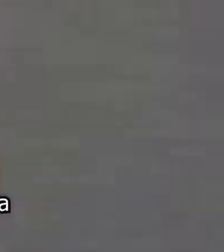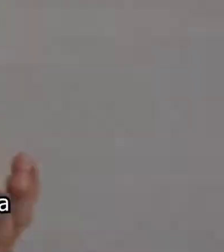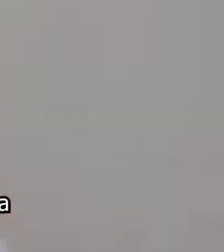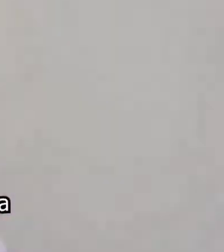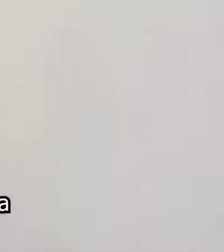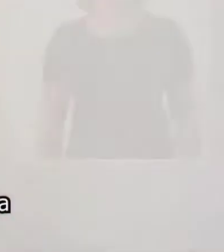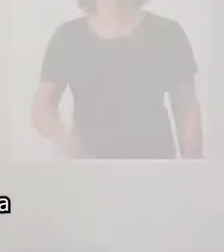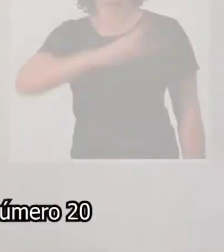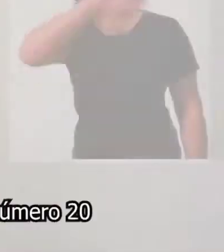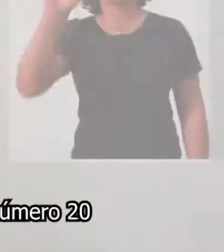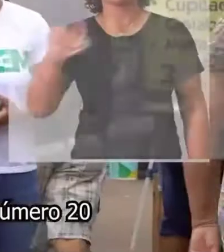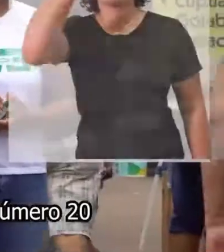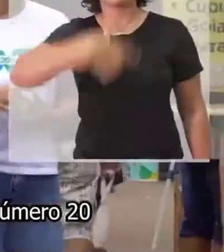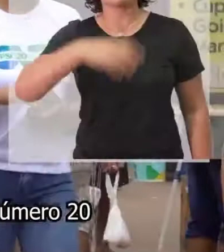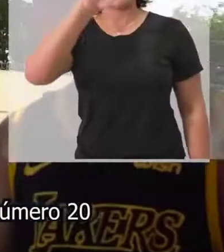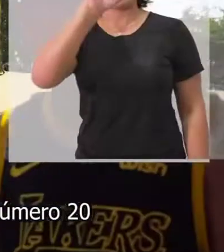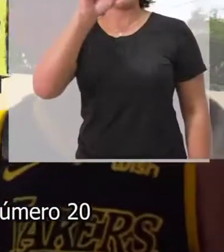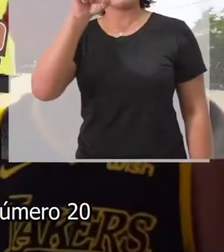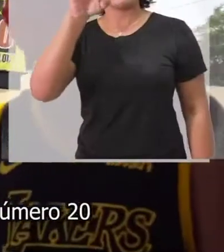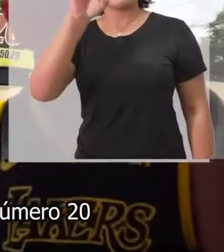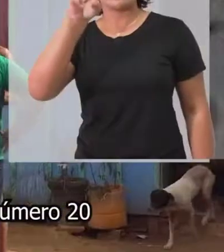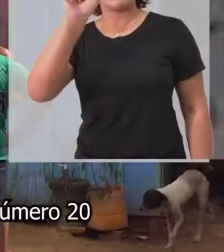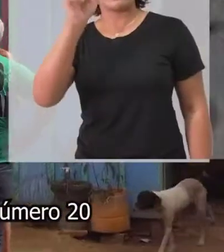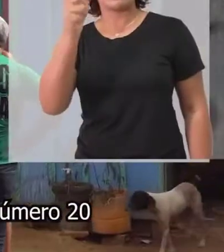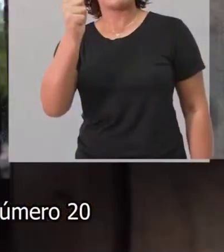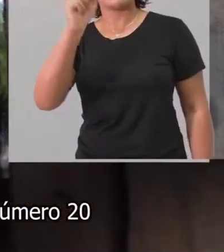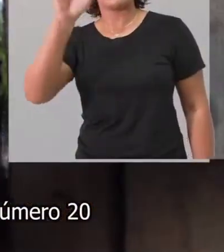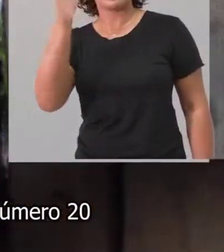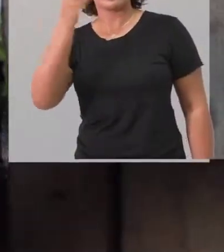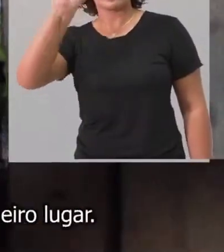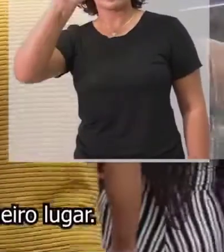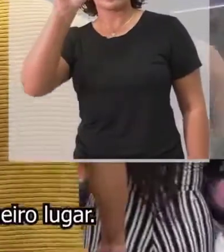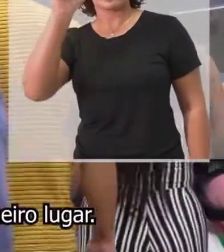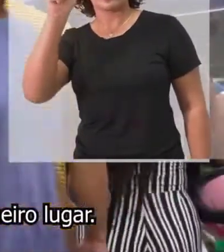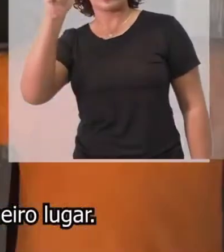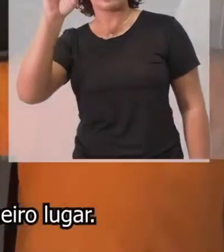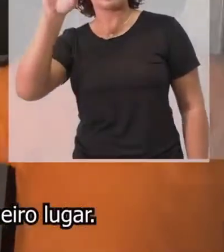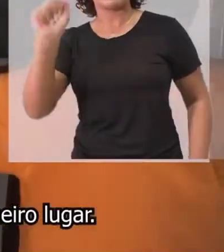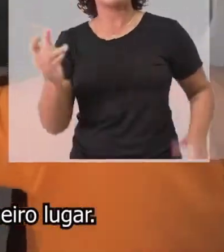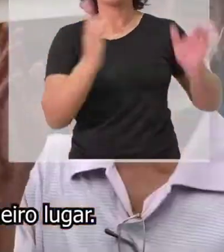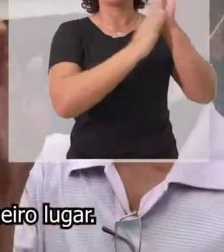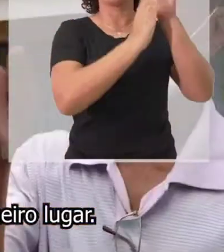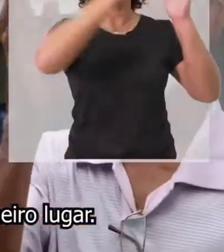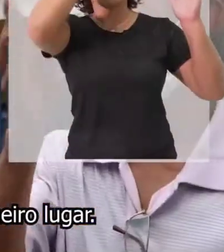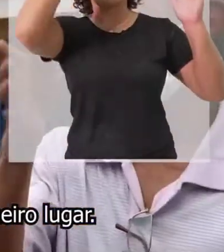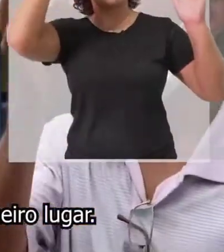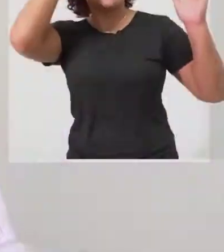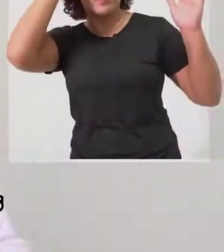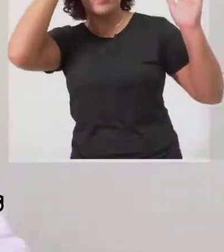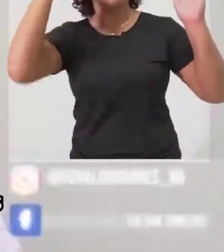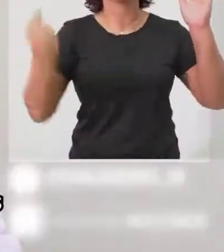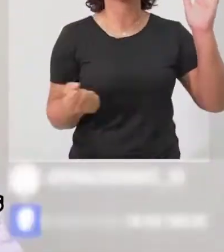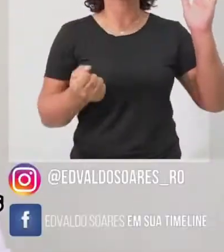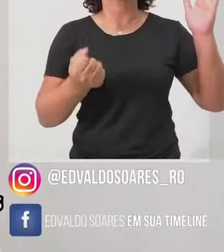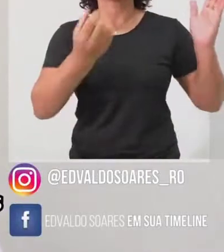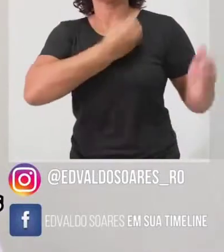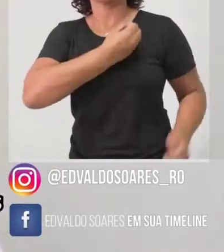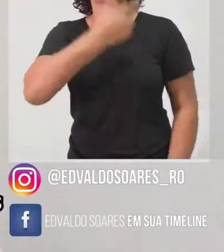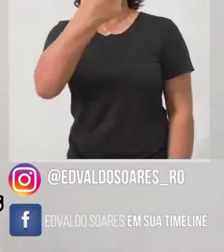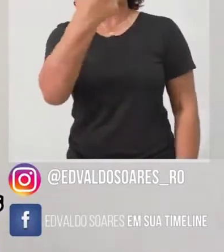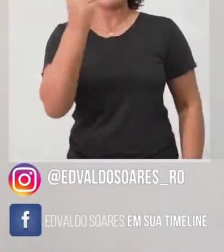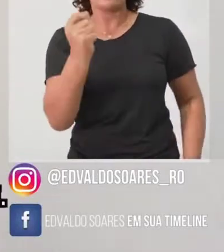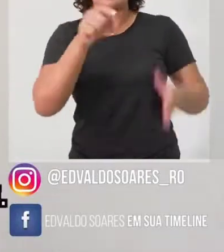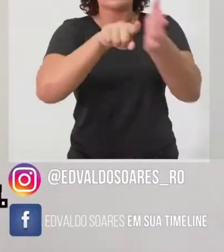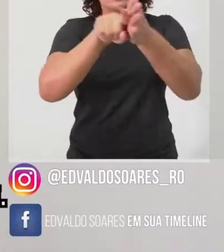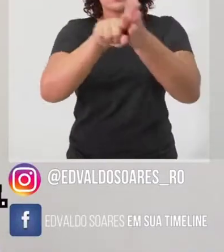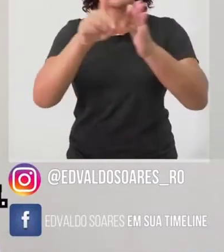Olá, meu amigo, minha amiga. Sou Edivaldo Soares, o seu prefeito. Muito bem-vindo, que coloca o ser humano em primeiro lugar. Entra nas nossas